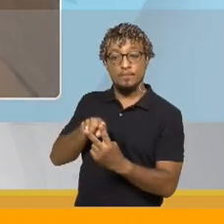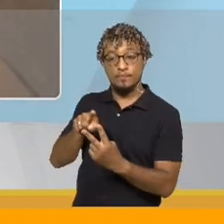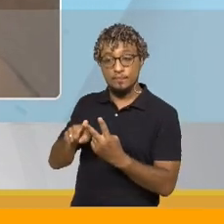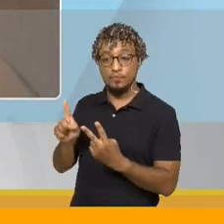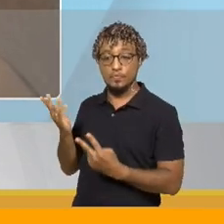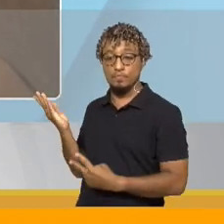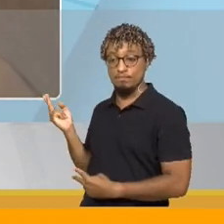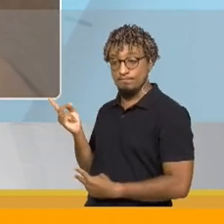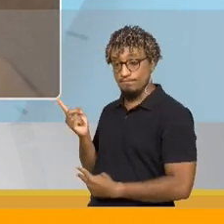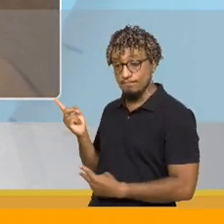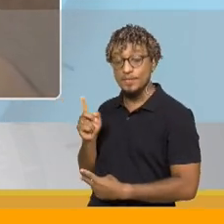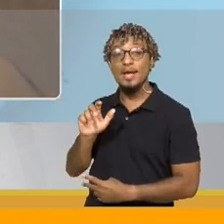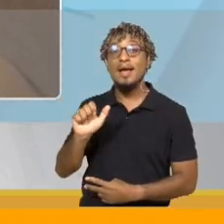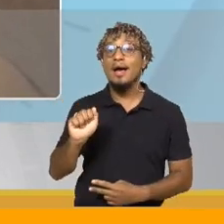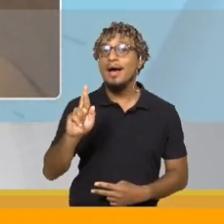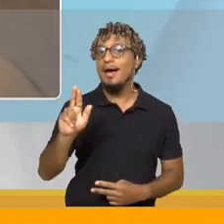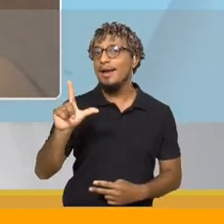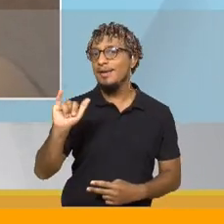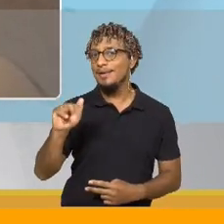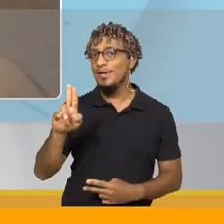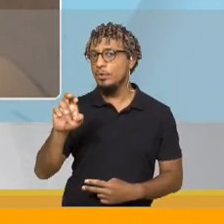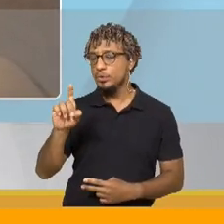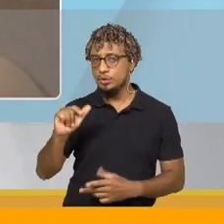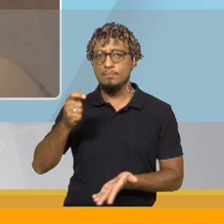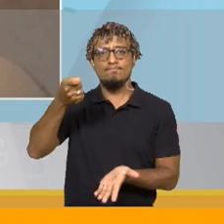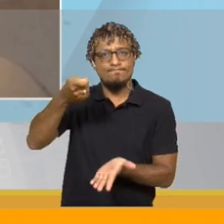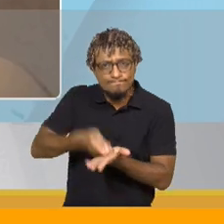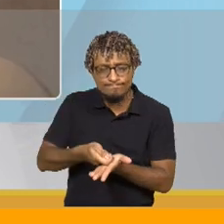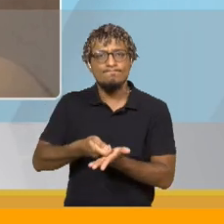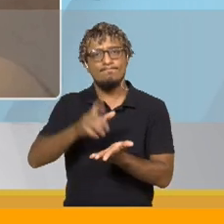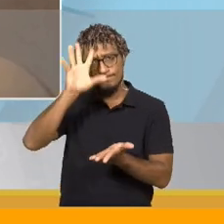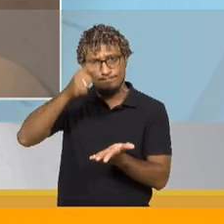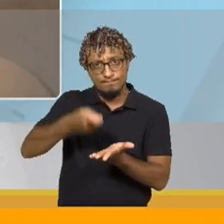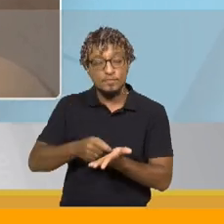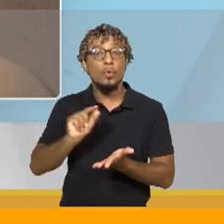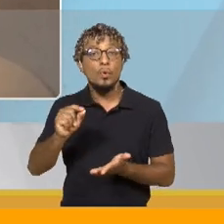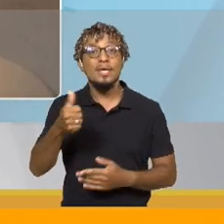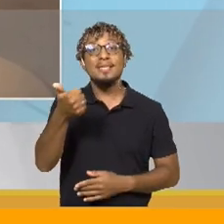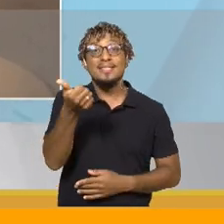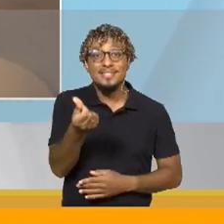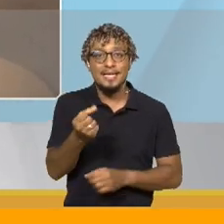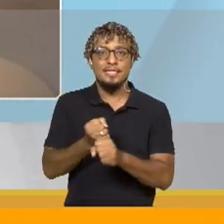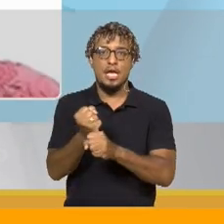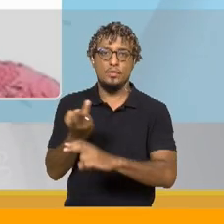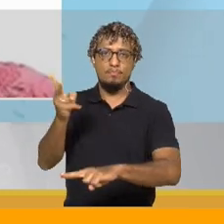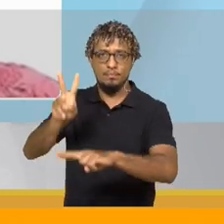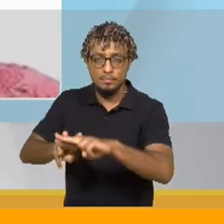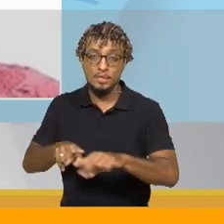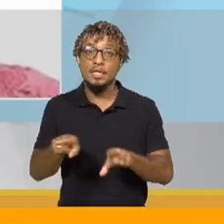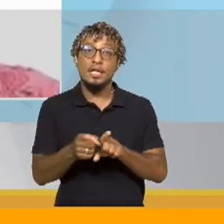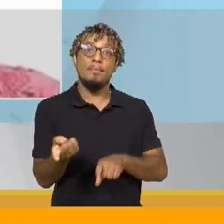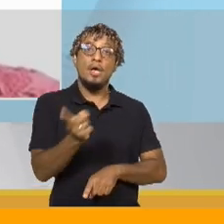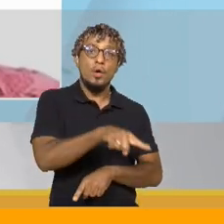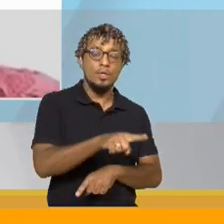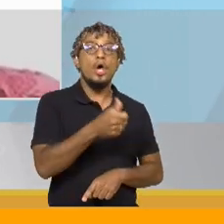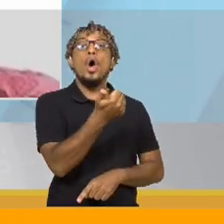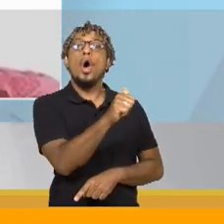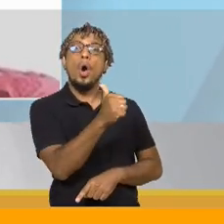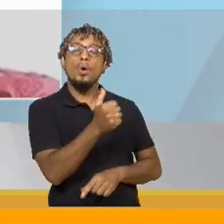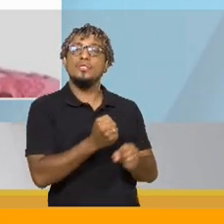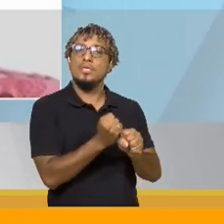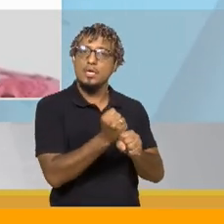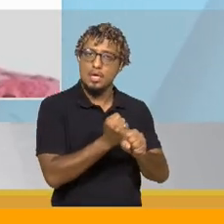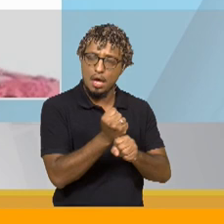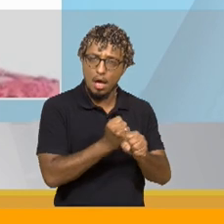Souza Ferreira foi condenada a 16 anos e 11 meses de prisão. E Francie Rebeca Moraes deverá cumprir 11 anos